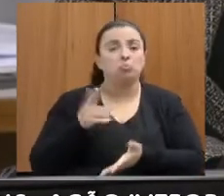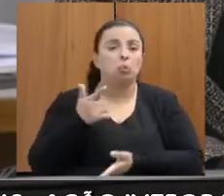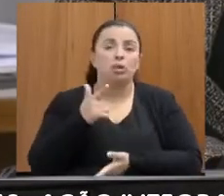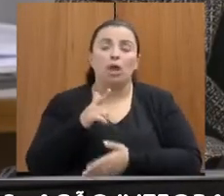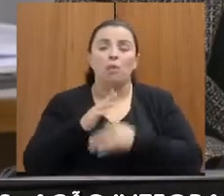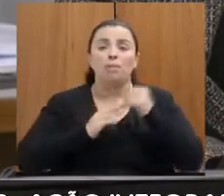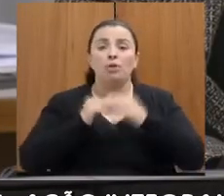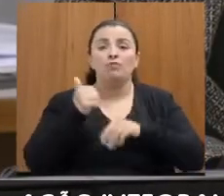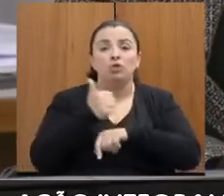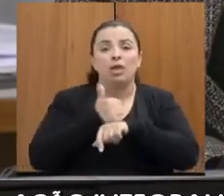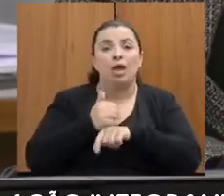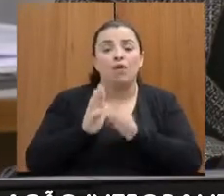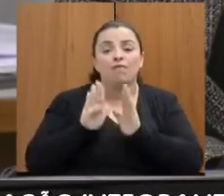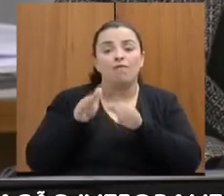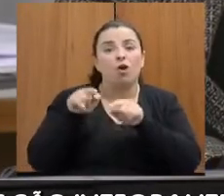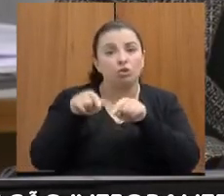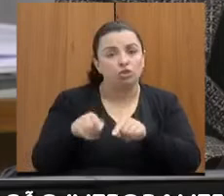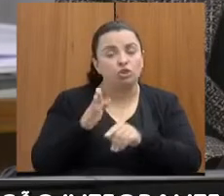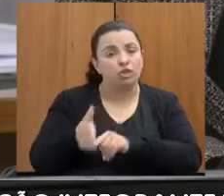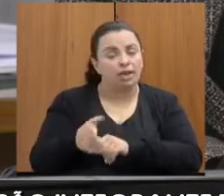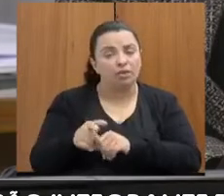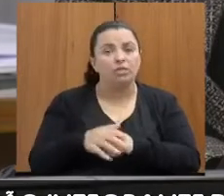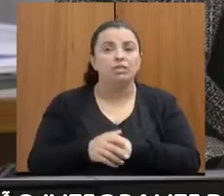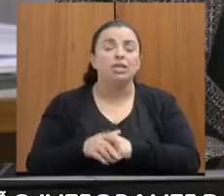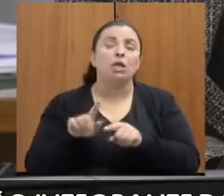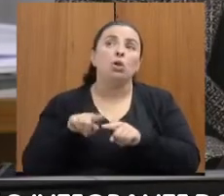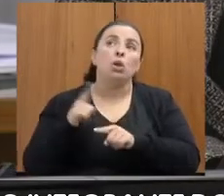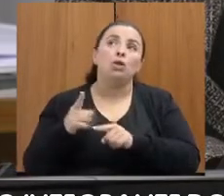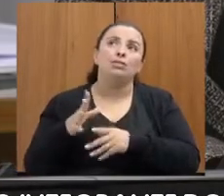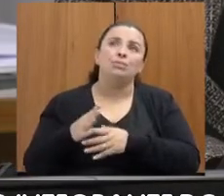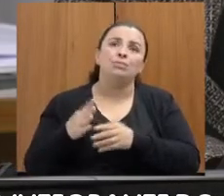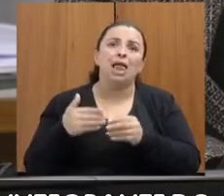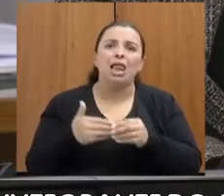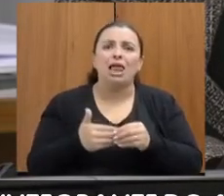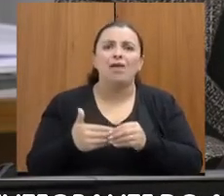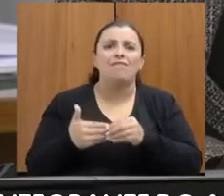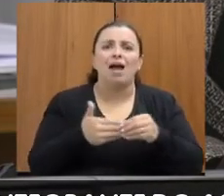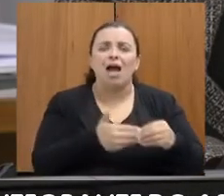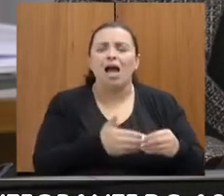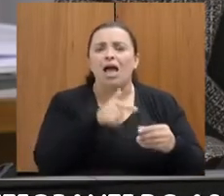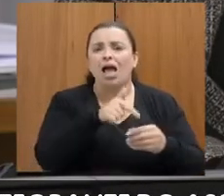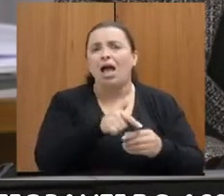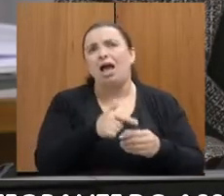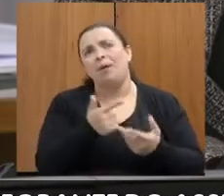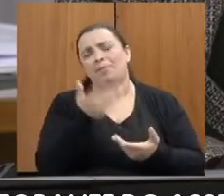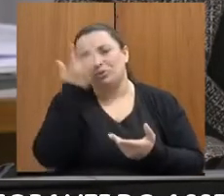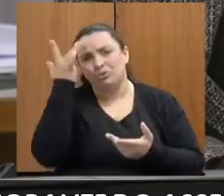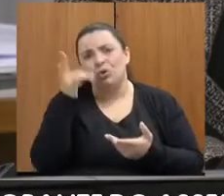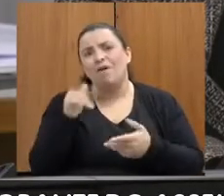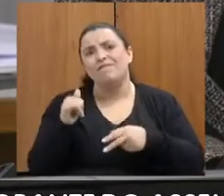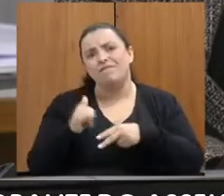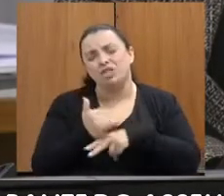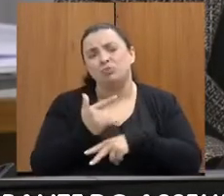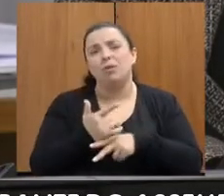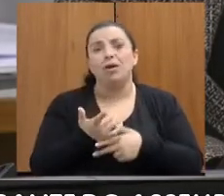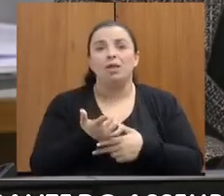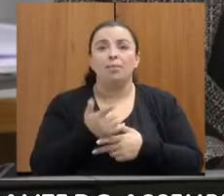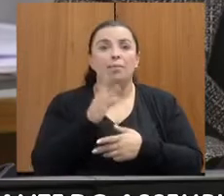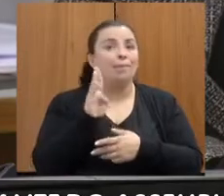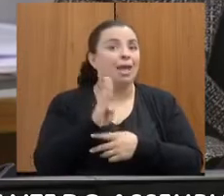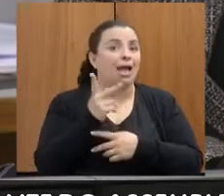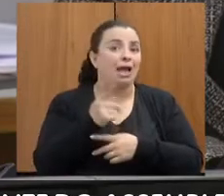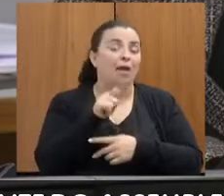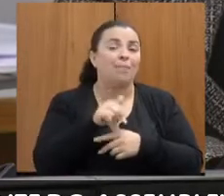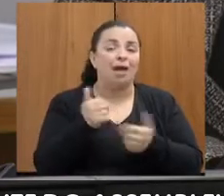a gente tem tentado sempre encaminhar a vítima para Belo Horizonte para fazer avaliação psicológica, para evitar realmente essa